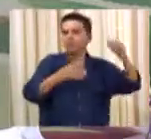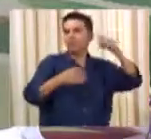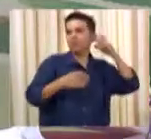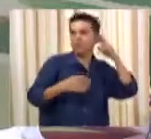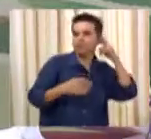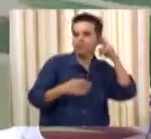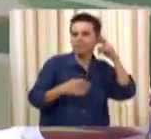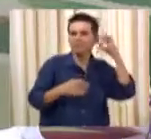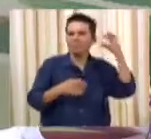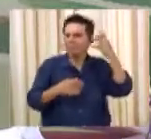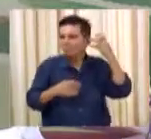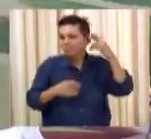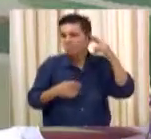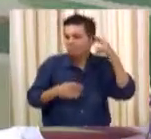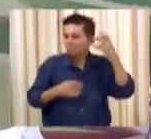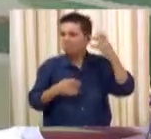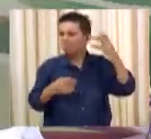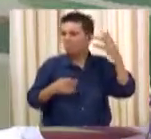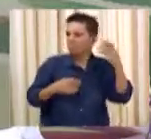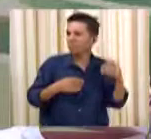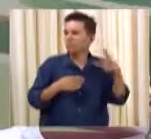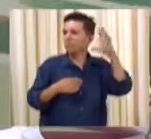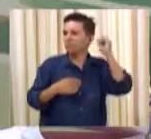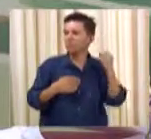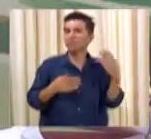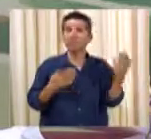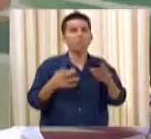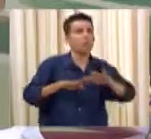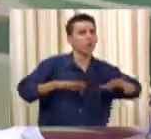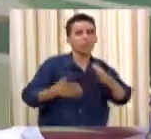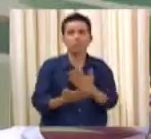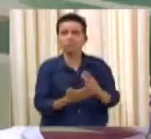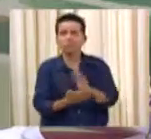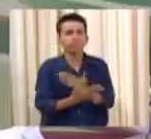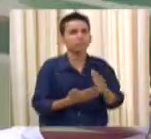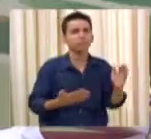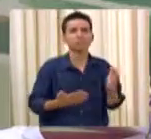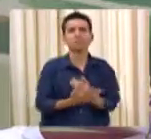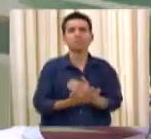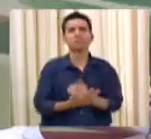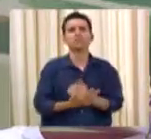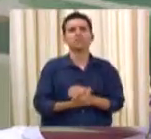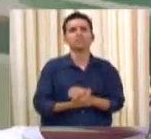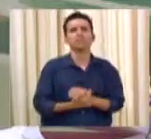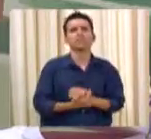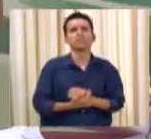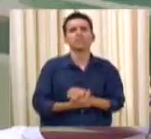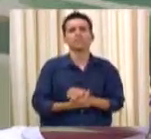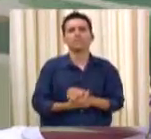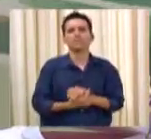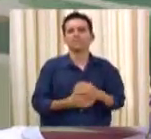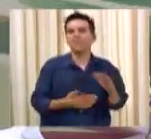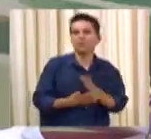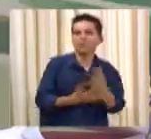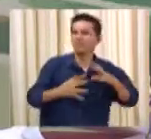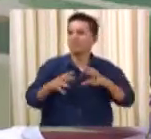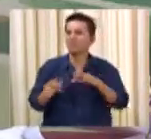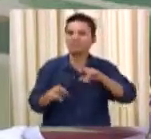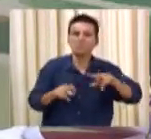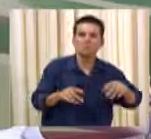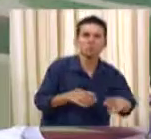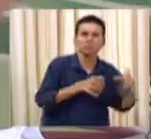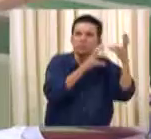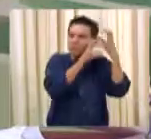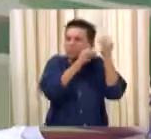ou outras coisas não relacionadas, como, por exemplo, alterações no sono, irritabilidade. E no caso da criança, do